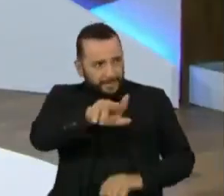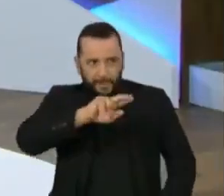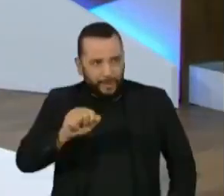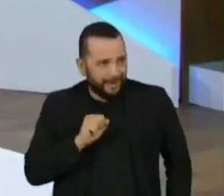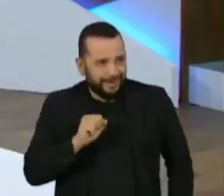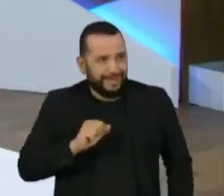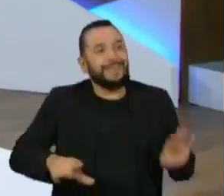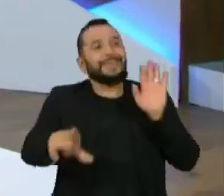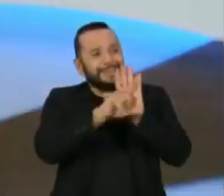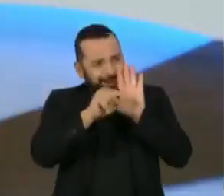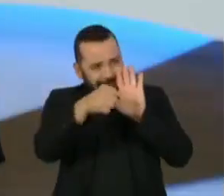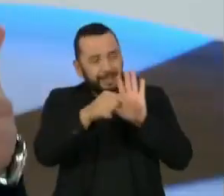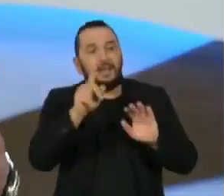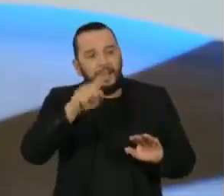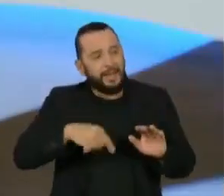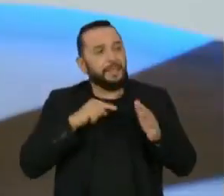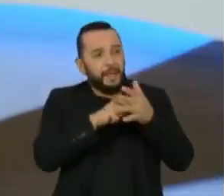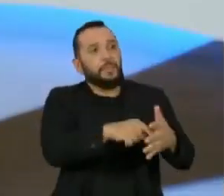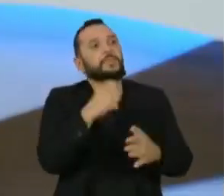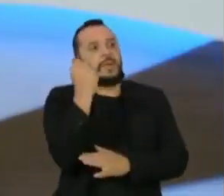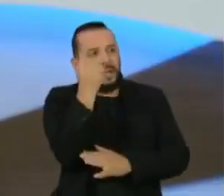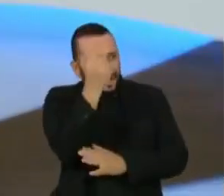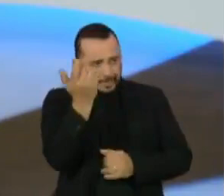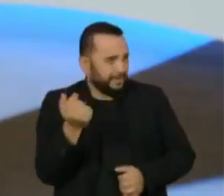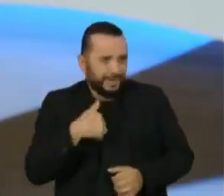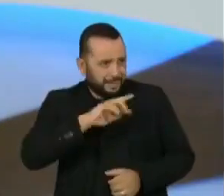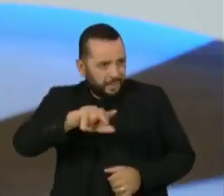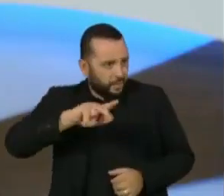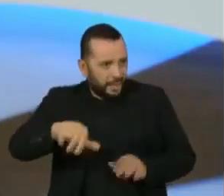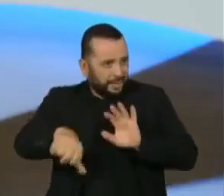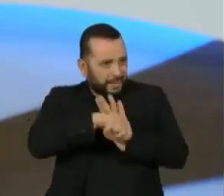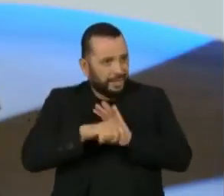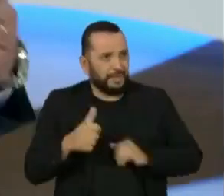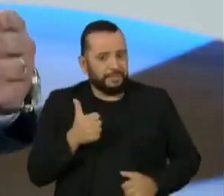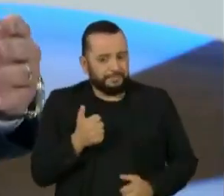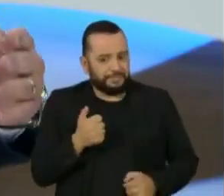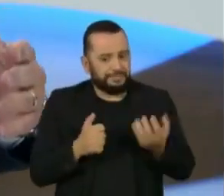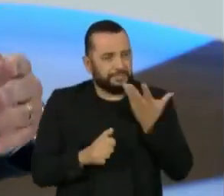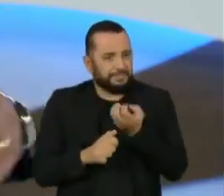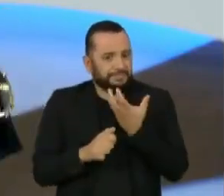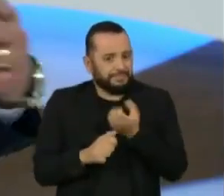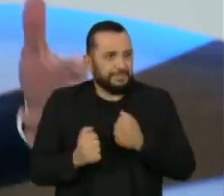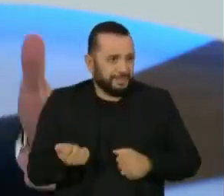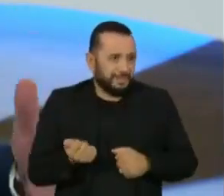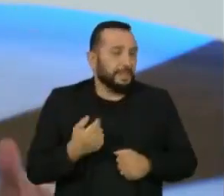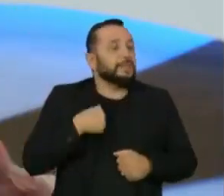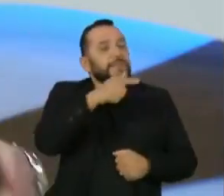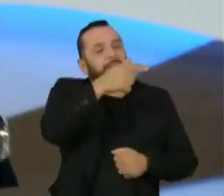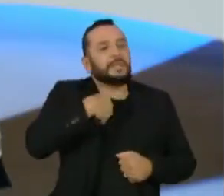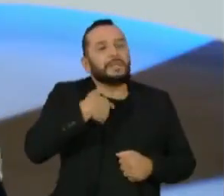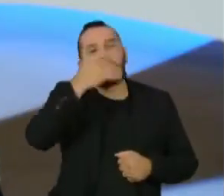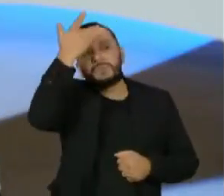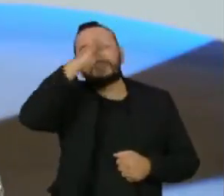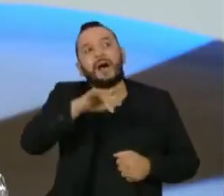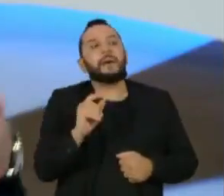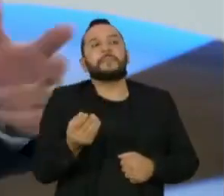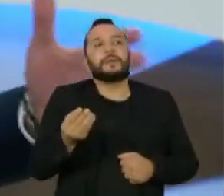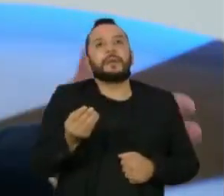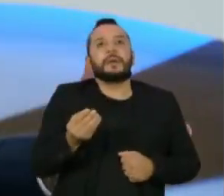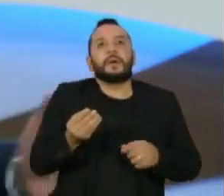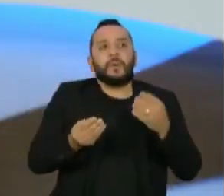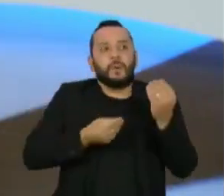mesmo para se proteger. Uma denúncia grave como essa. É isso. Se você não sabe se aquilo está sendo conduzido por membros